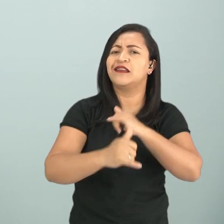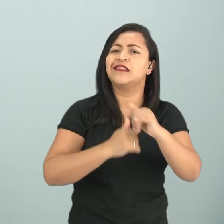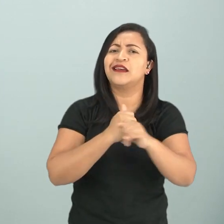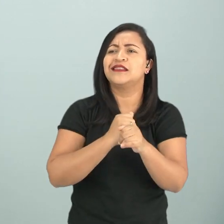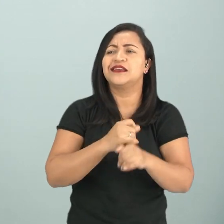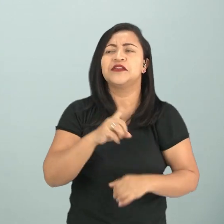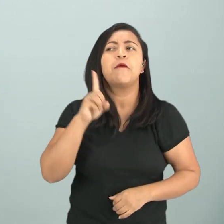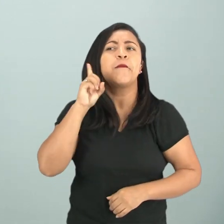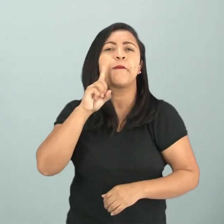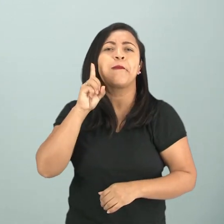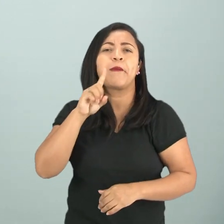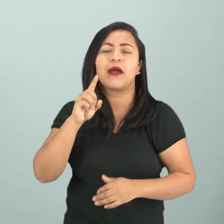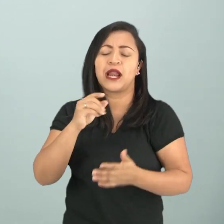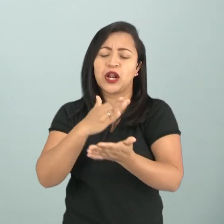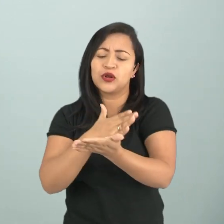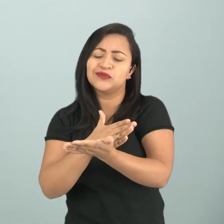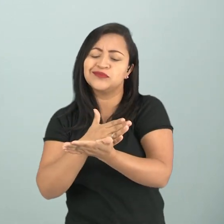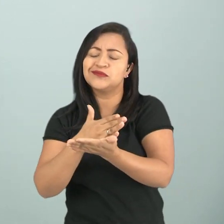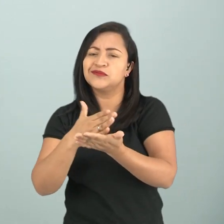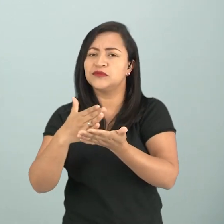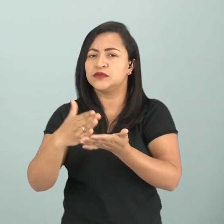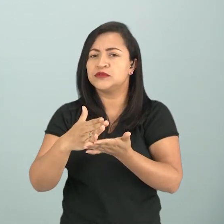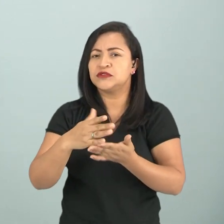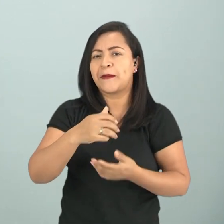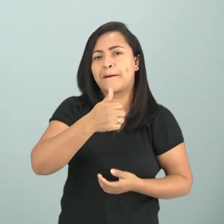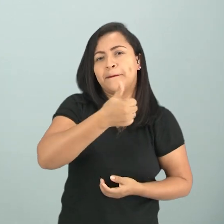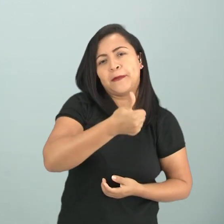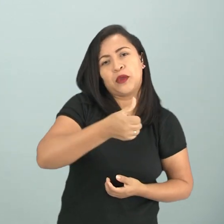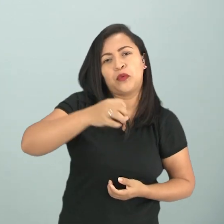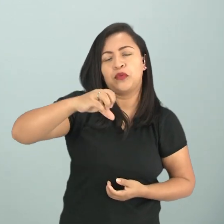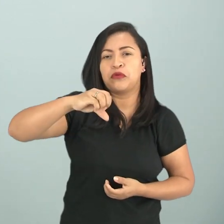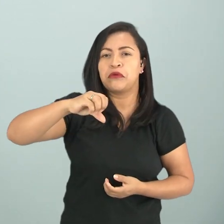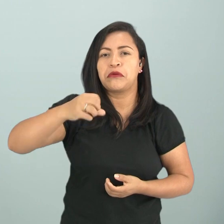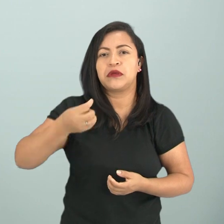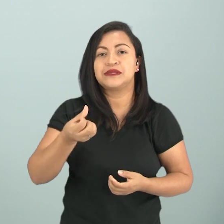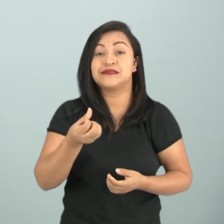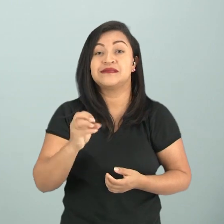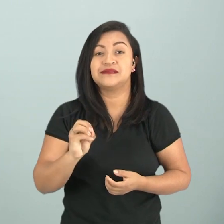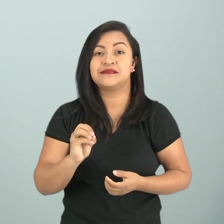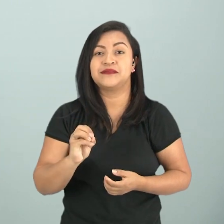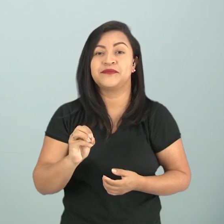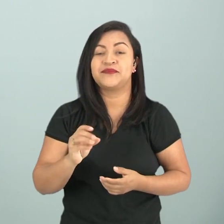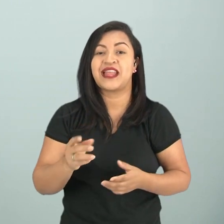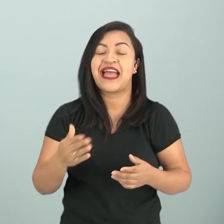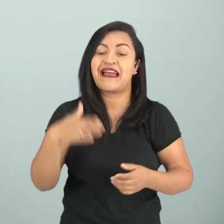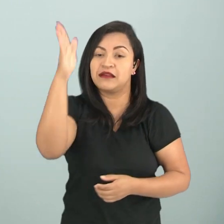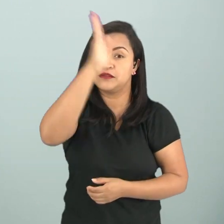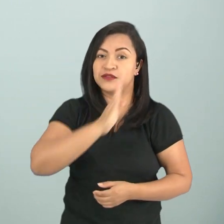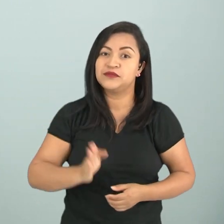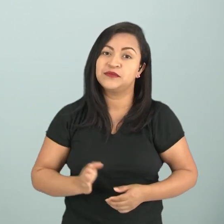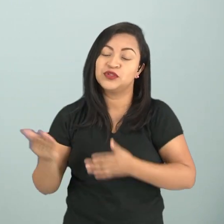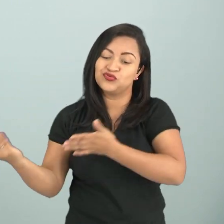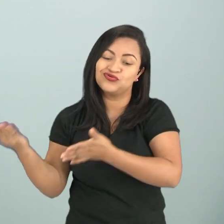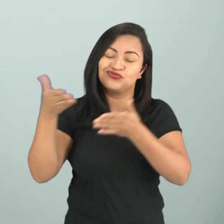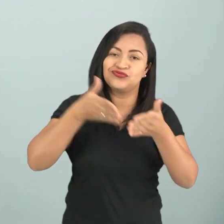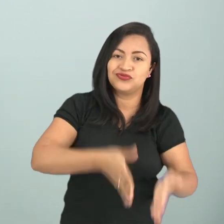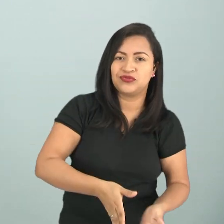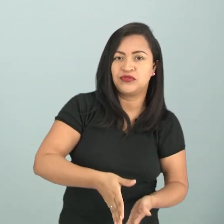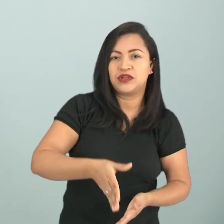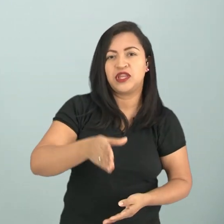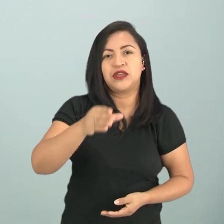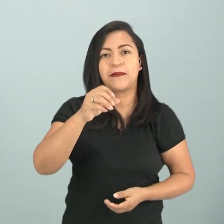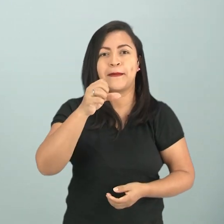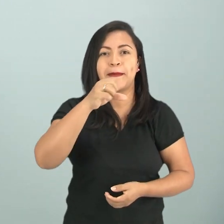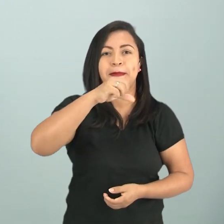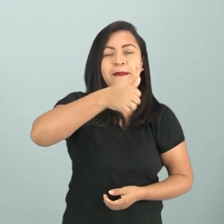Unidos, ela iniciou no final da década de 60. No Brasil, ela chegou em meados da década de 80. E ela